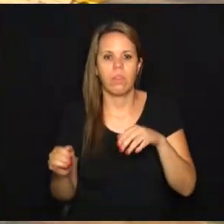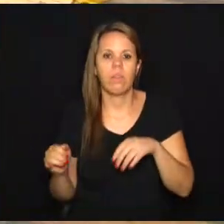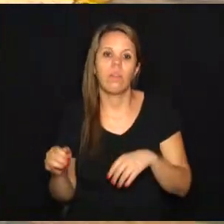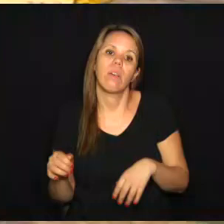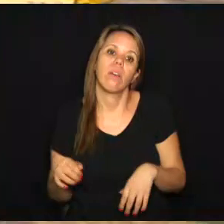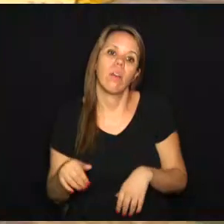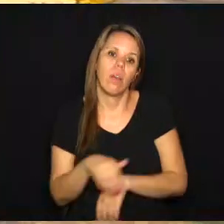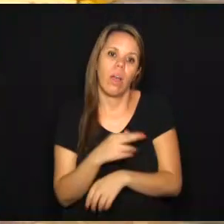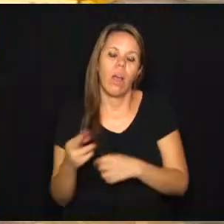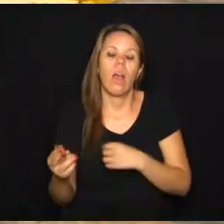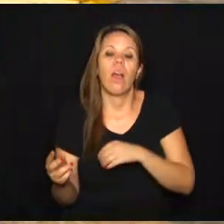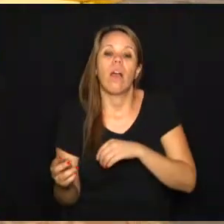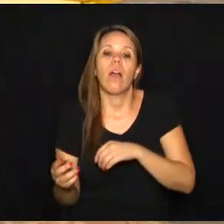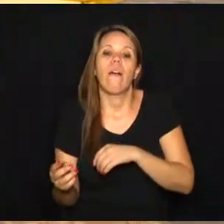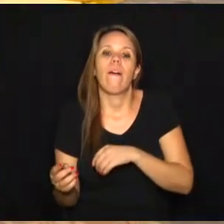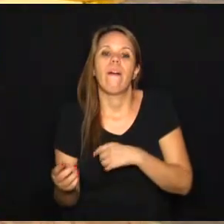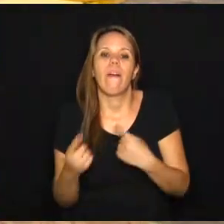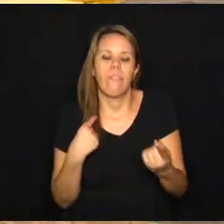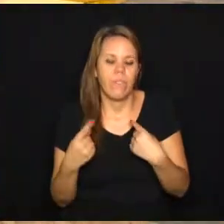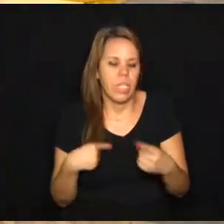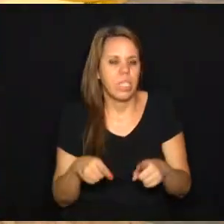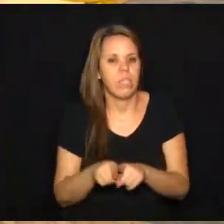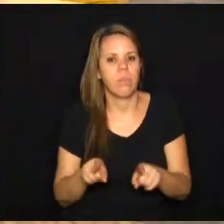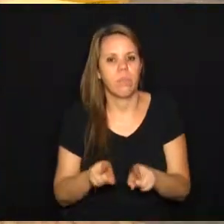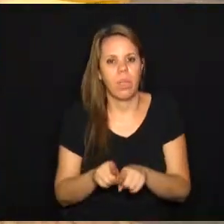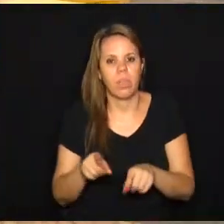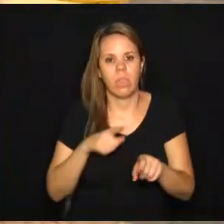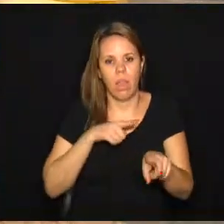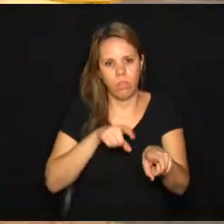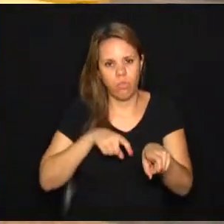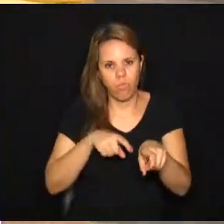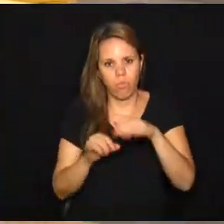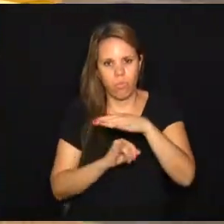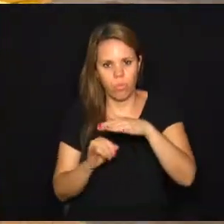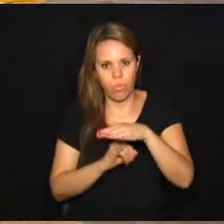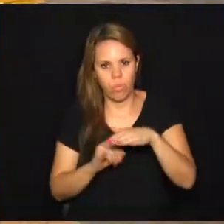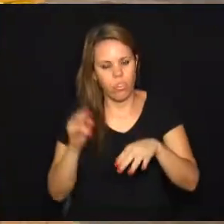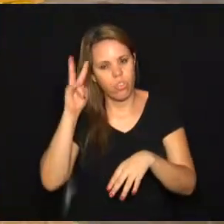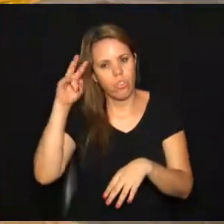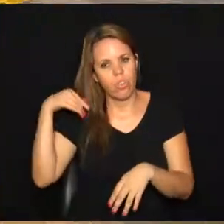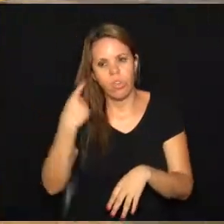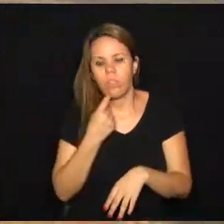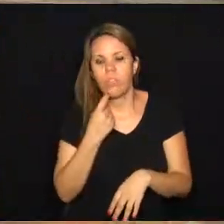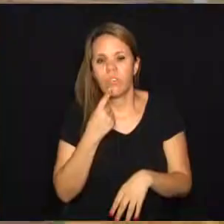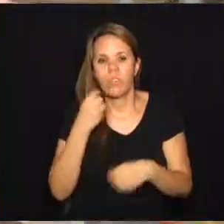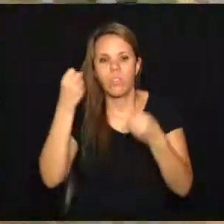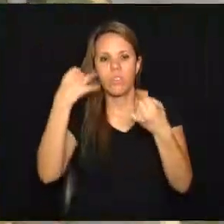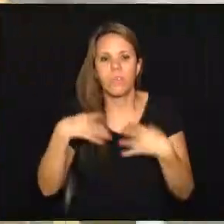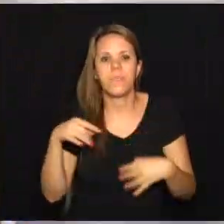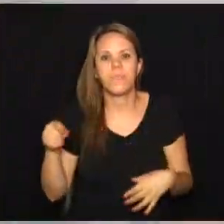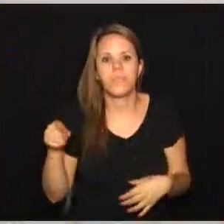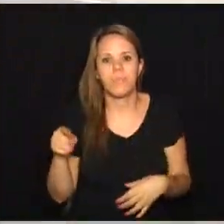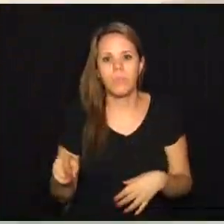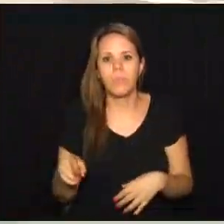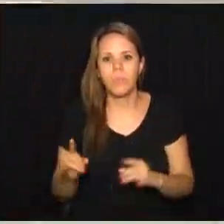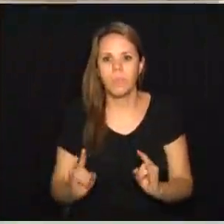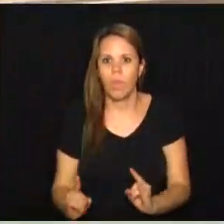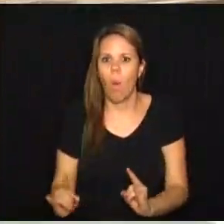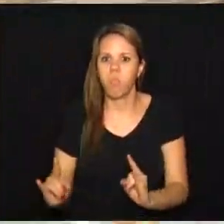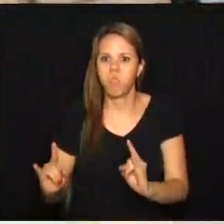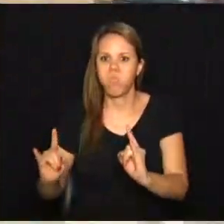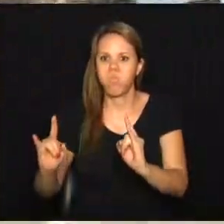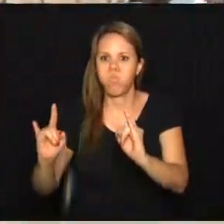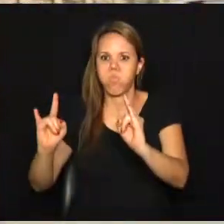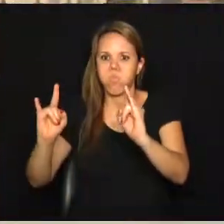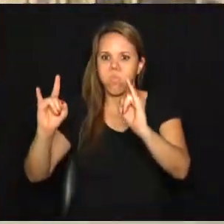Agronômico, que faz parte também da história de Campinas. Mas nós viemos até aqui para contar a história daquele prédio ali, o